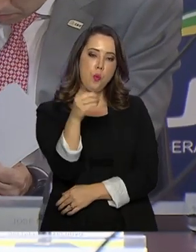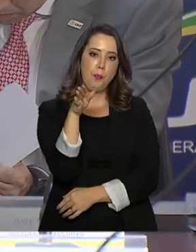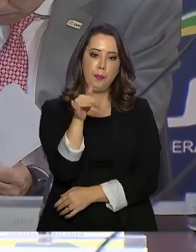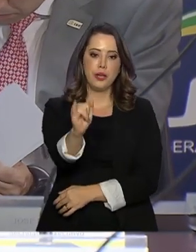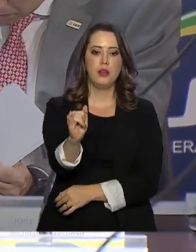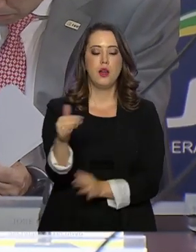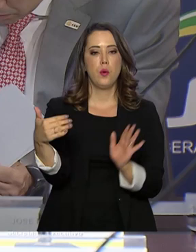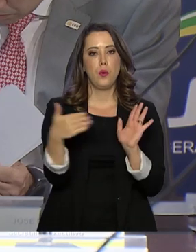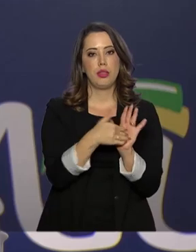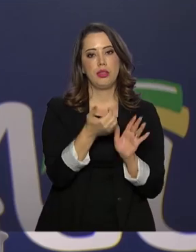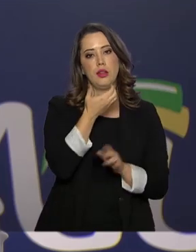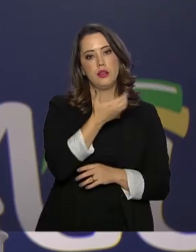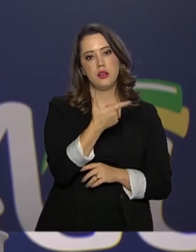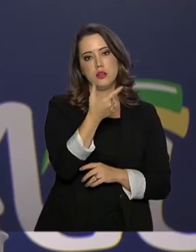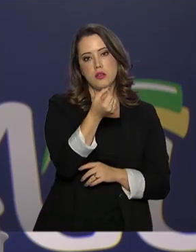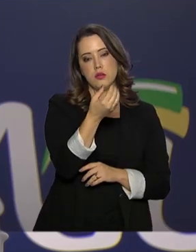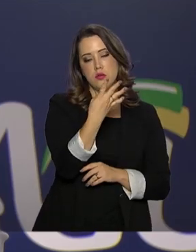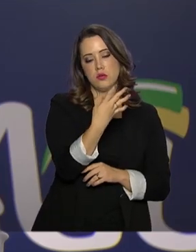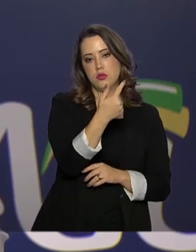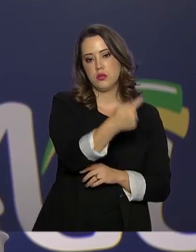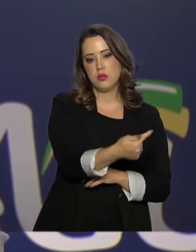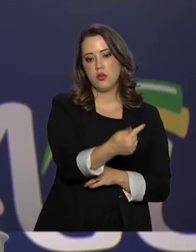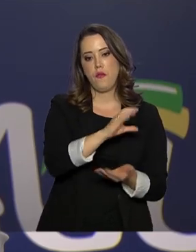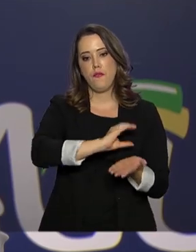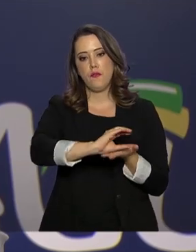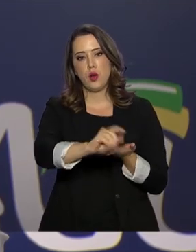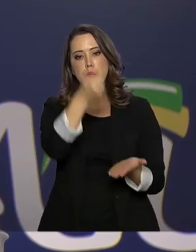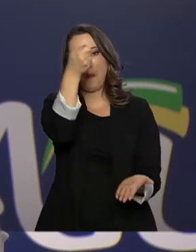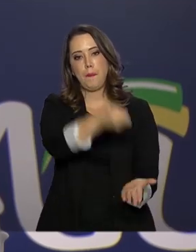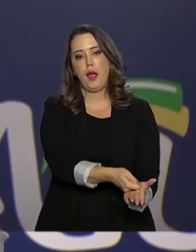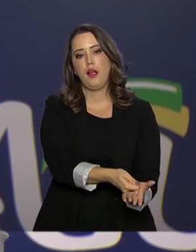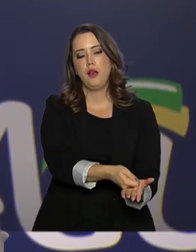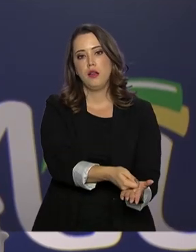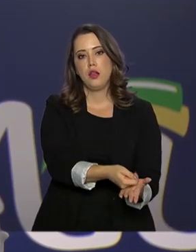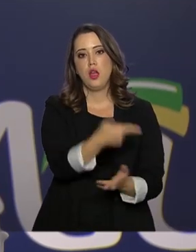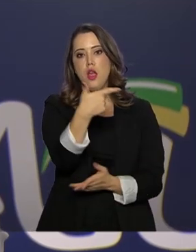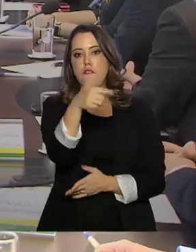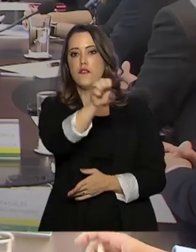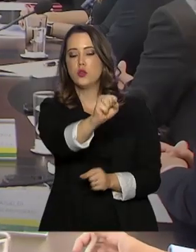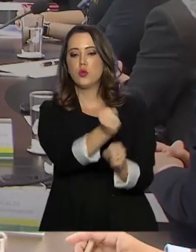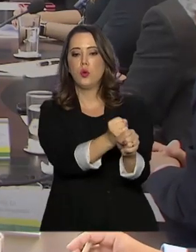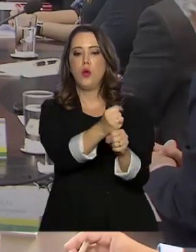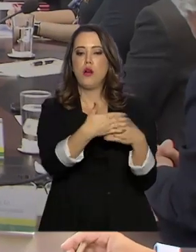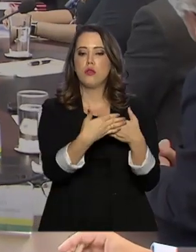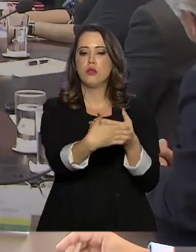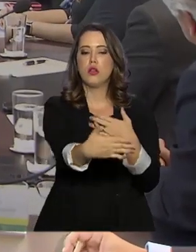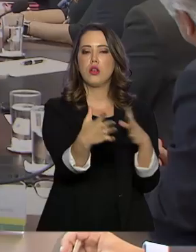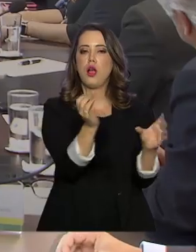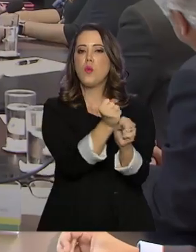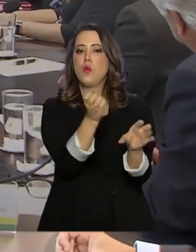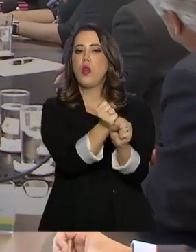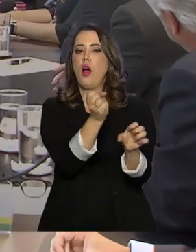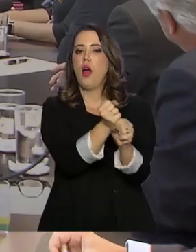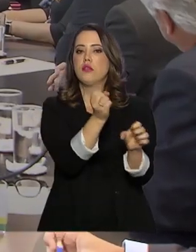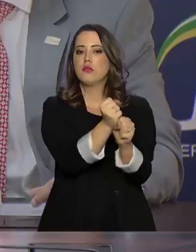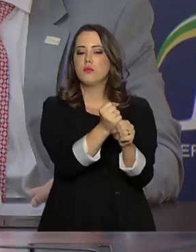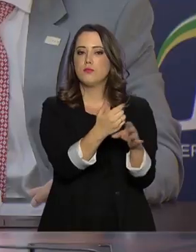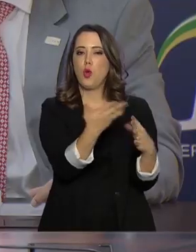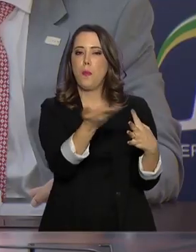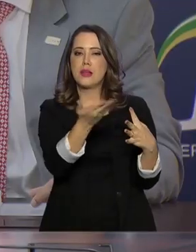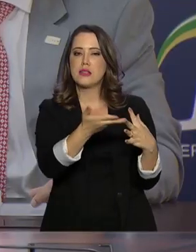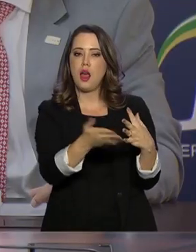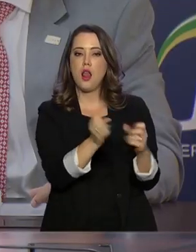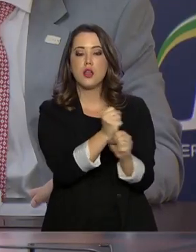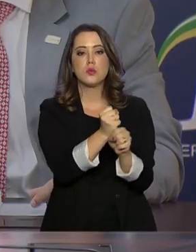2047. Os valores a serem ressacidos em 28 anos foram calculados com parcelas